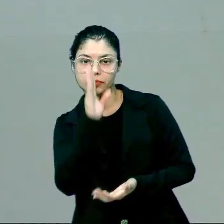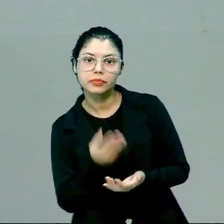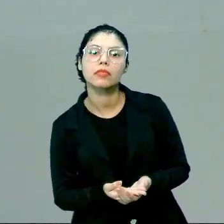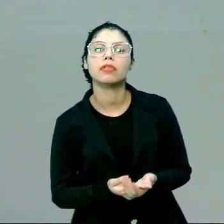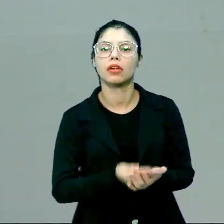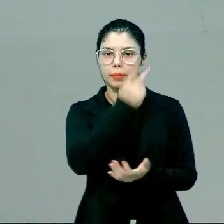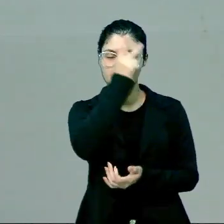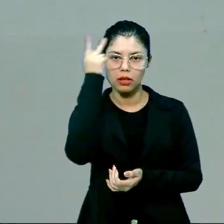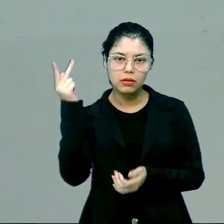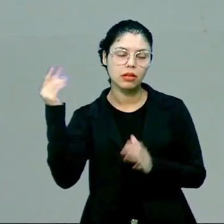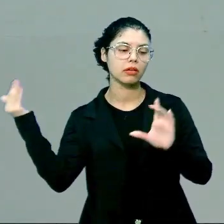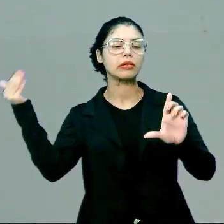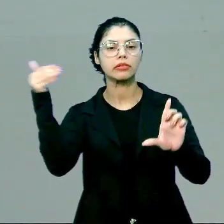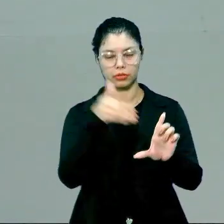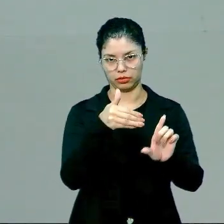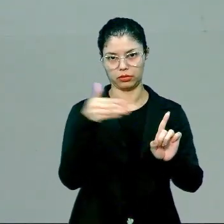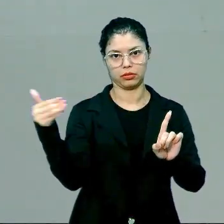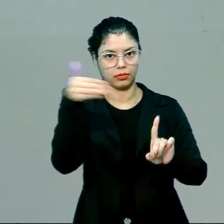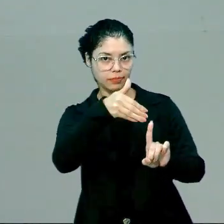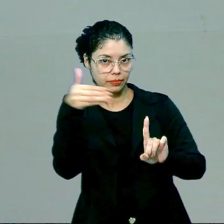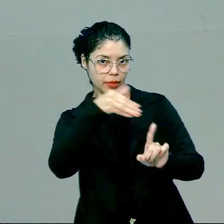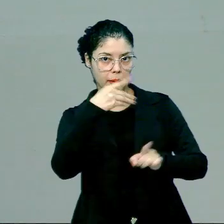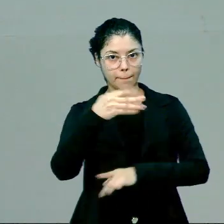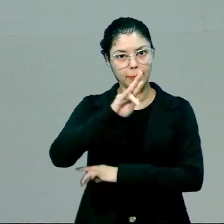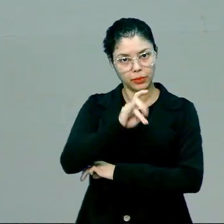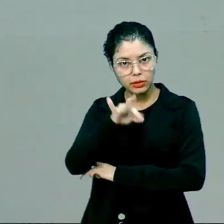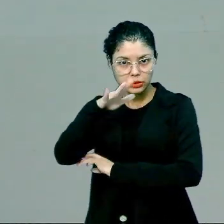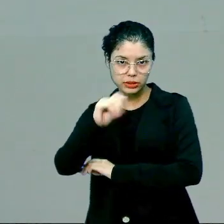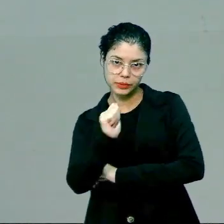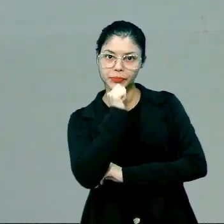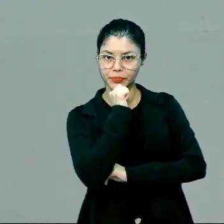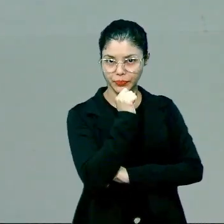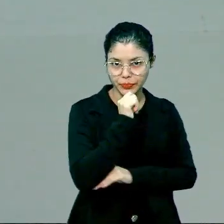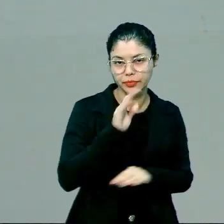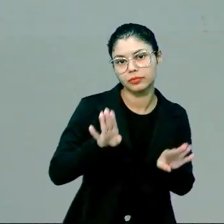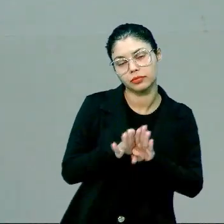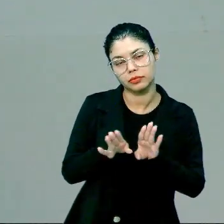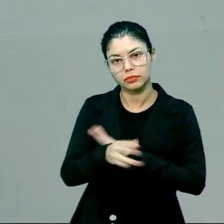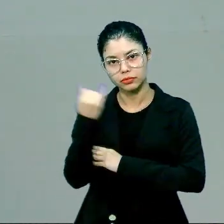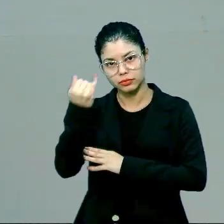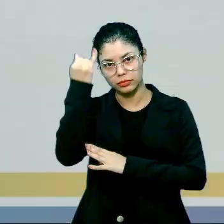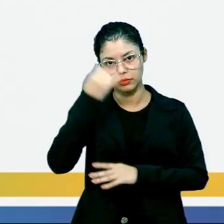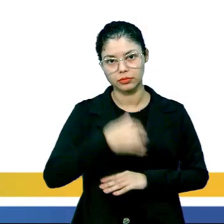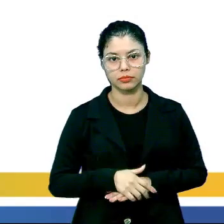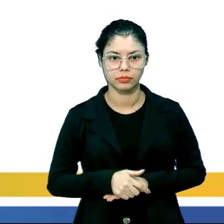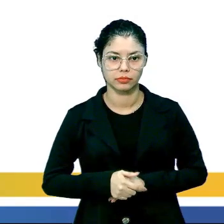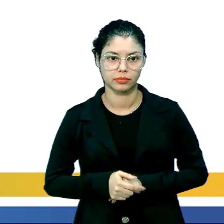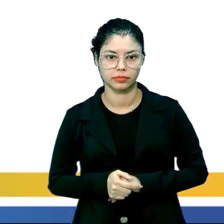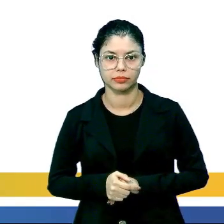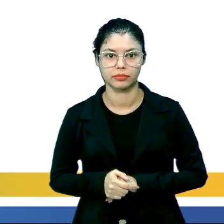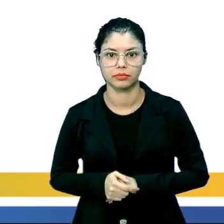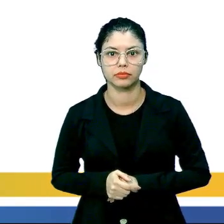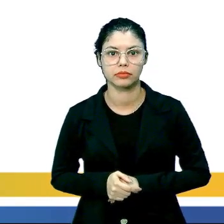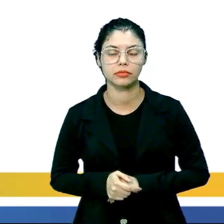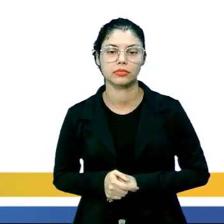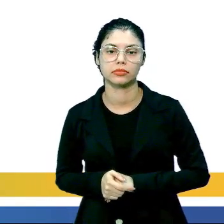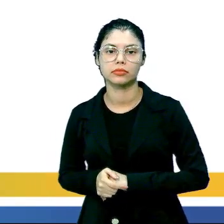pessoal, do princípio, para que vocês entendam que a bagagem de vocês também é importante. E aí, nós temos aqui.